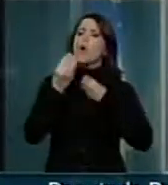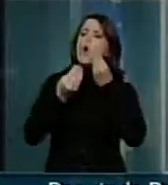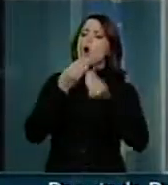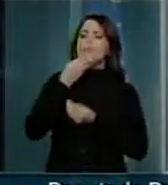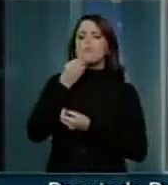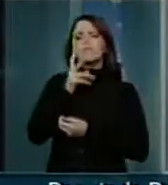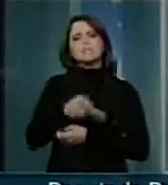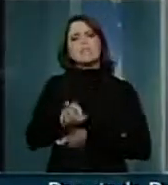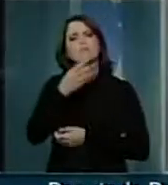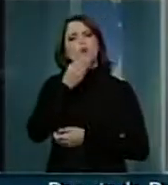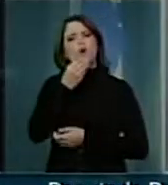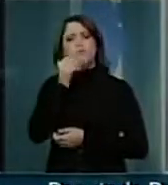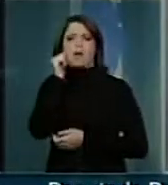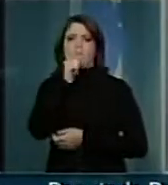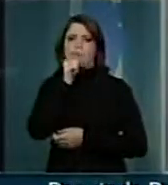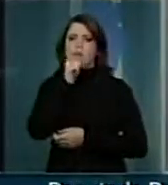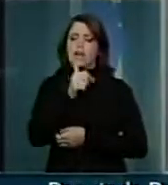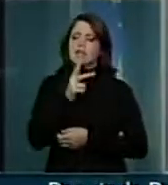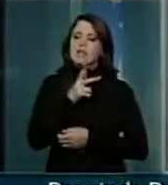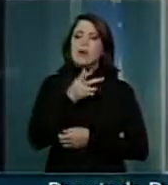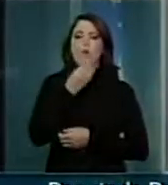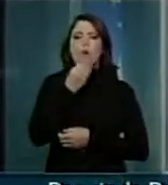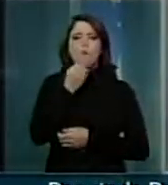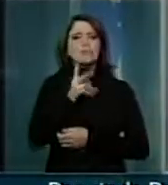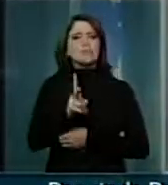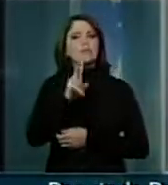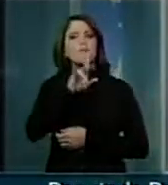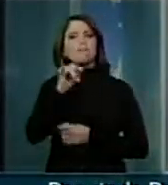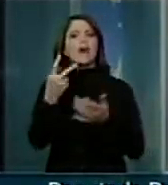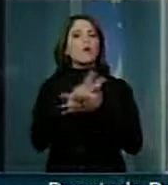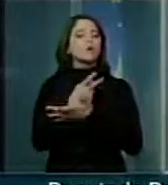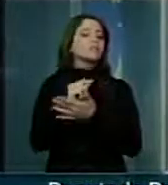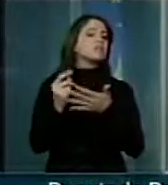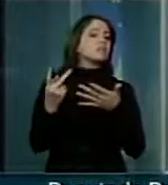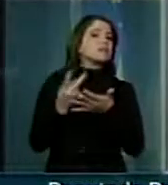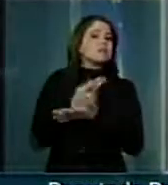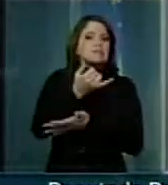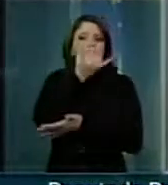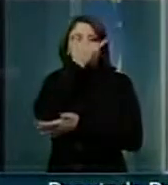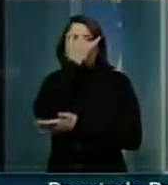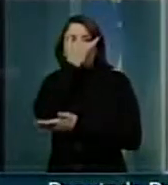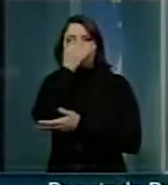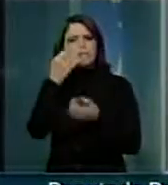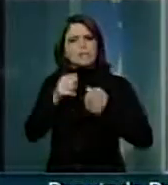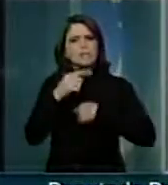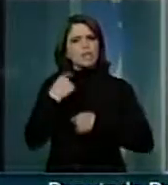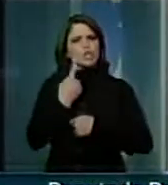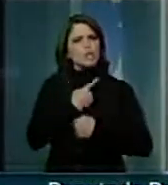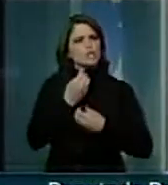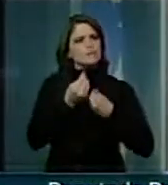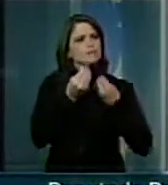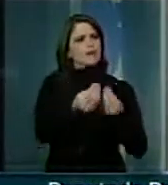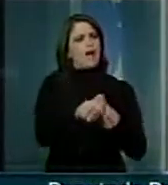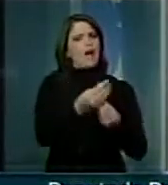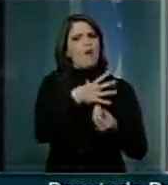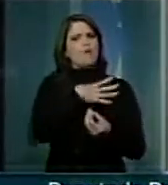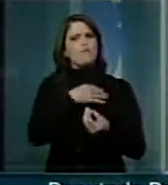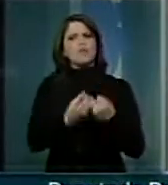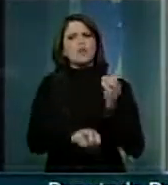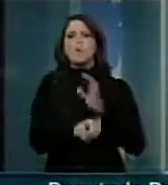sempre rapazes e como homens iriam acabar fazendo o inevitável, que então deveríamos dar aos nossos filhos